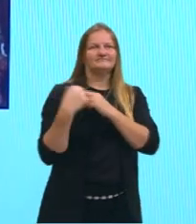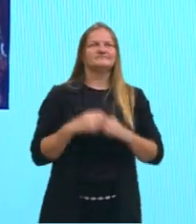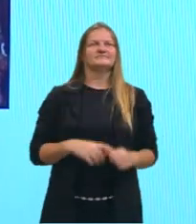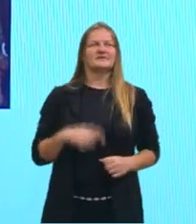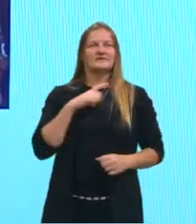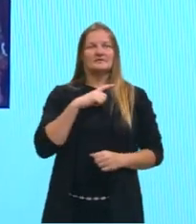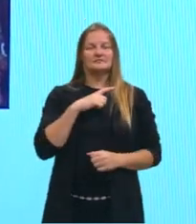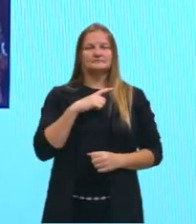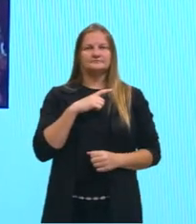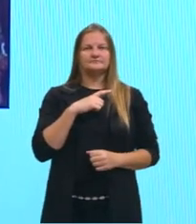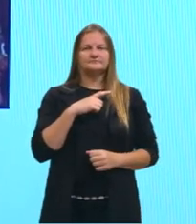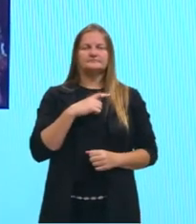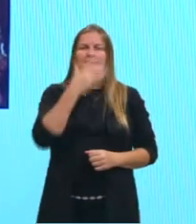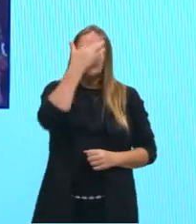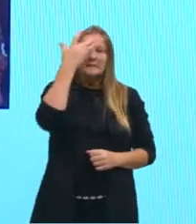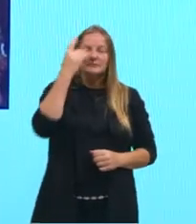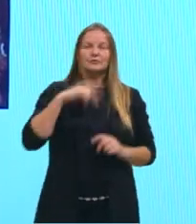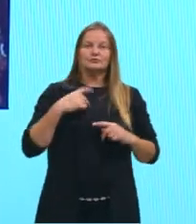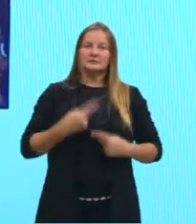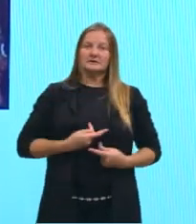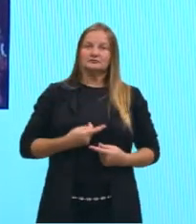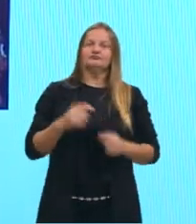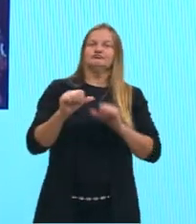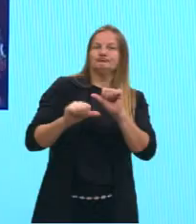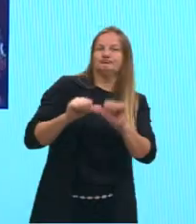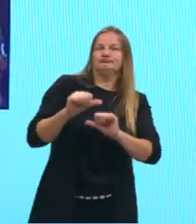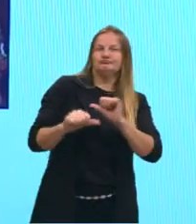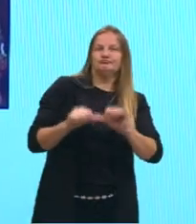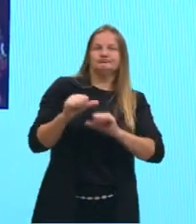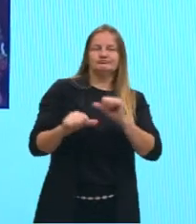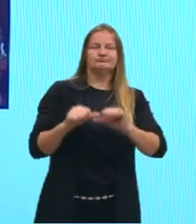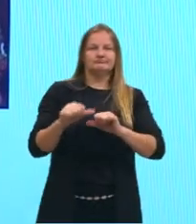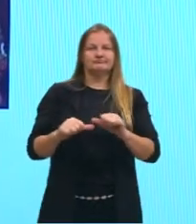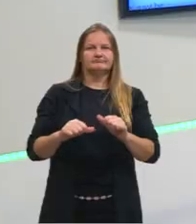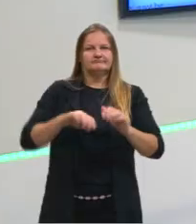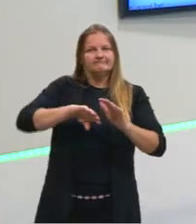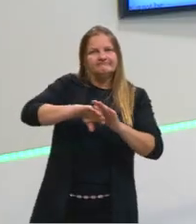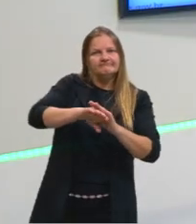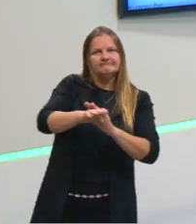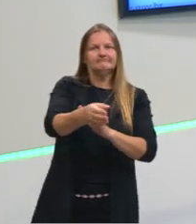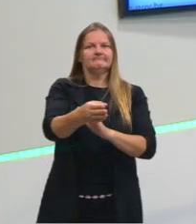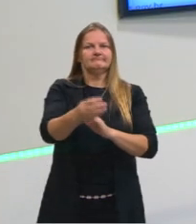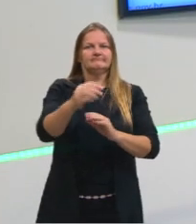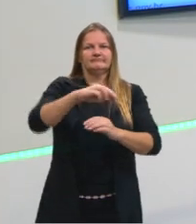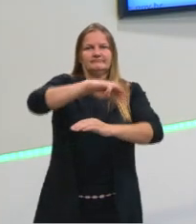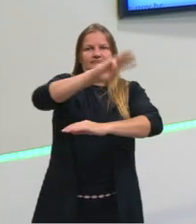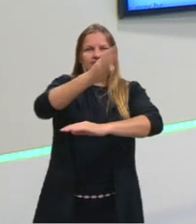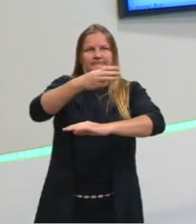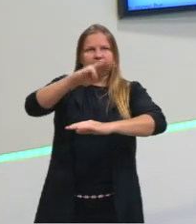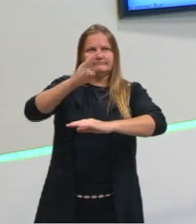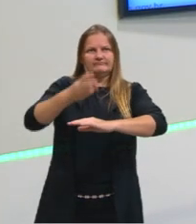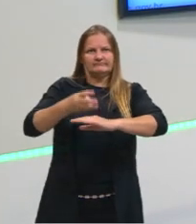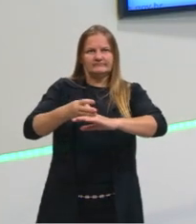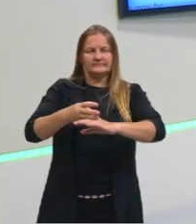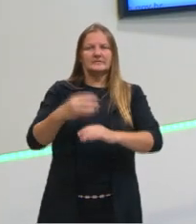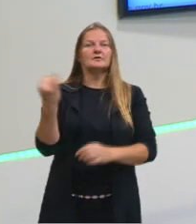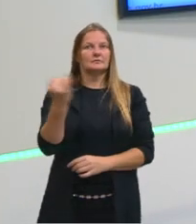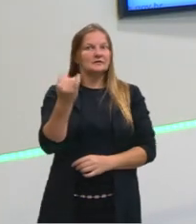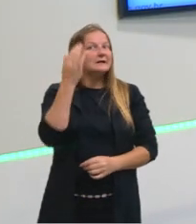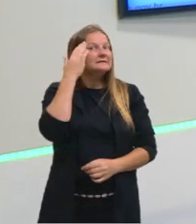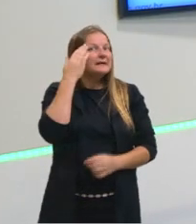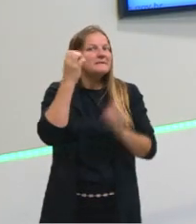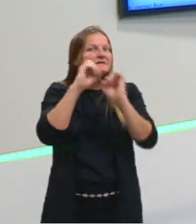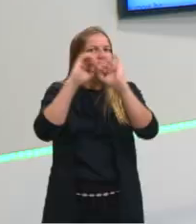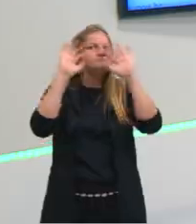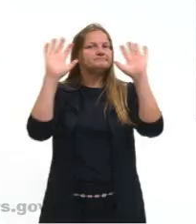do ser humano, né? Utilizando aí. Também é um grande modelador, certo, gurizada? Isso é fundamental hoje a gente ter